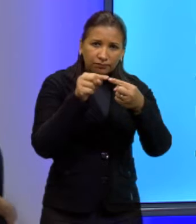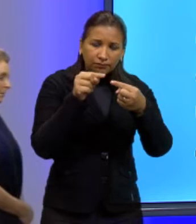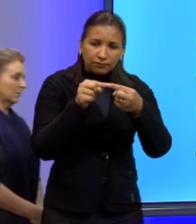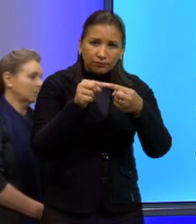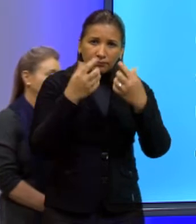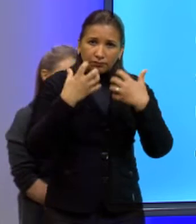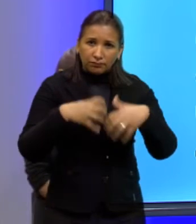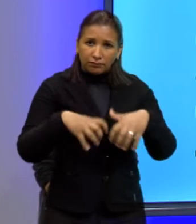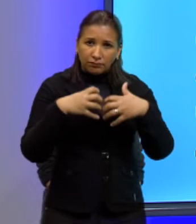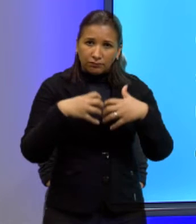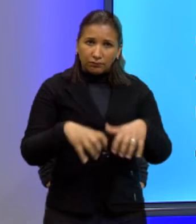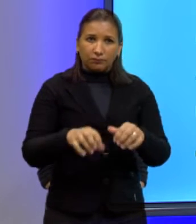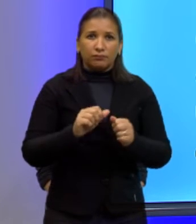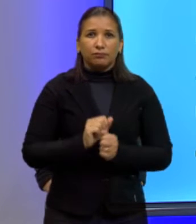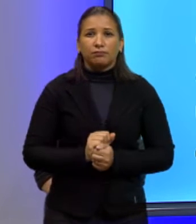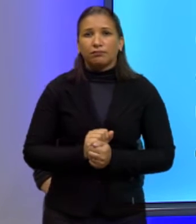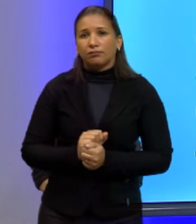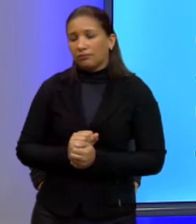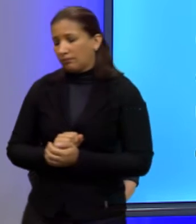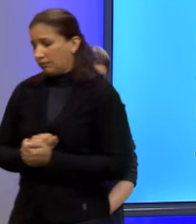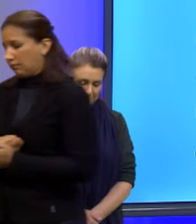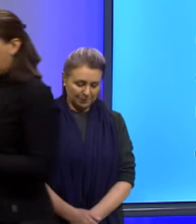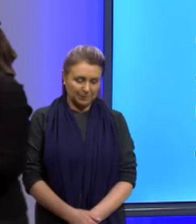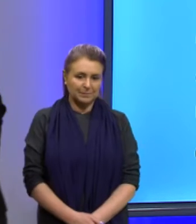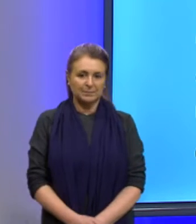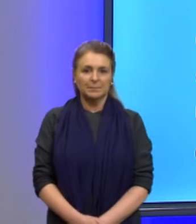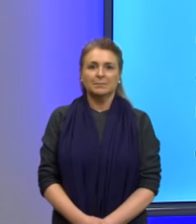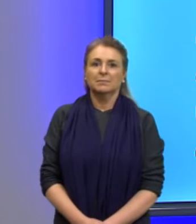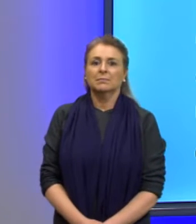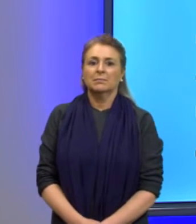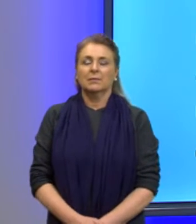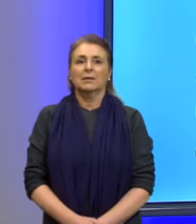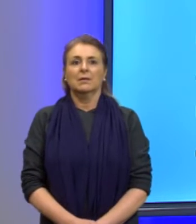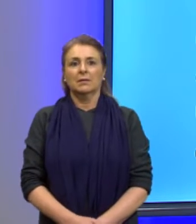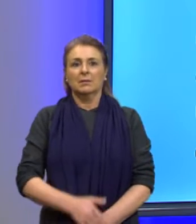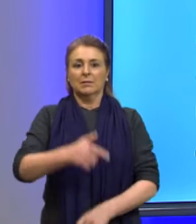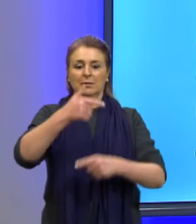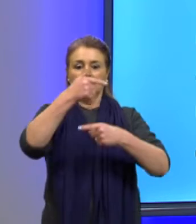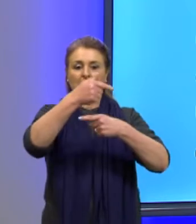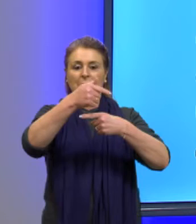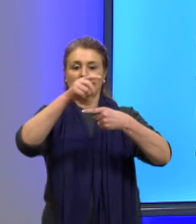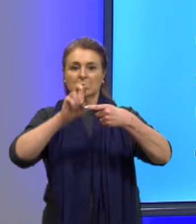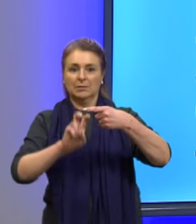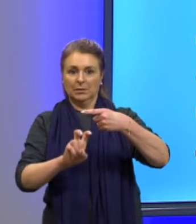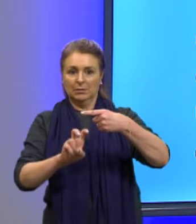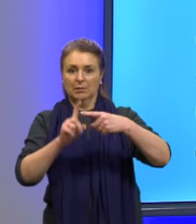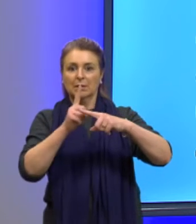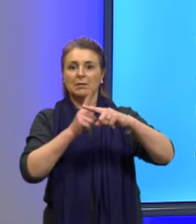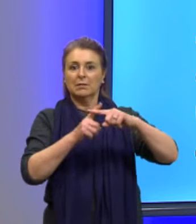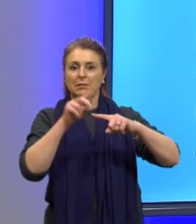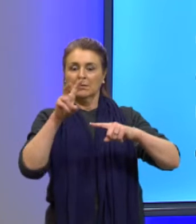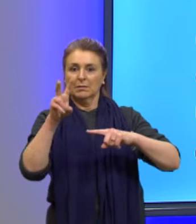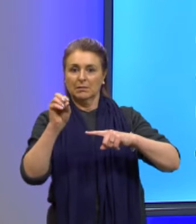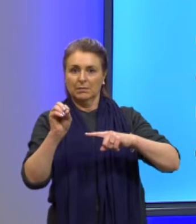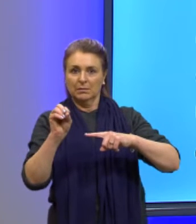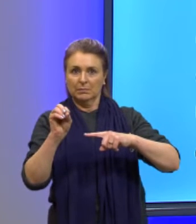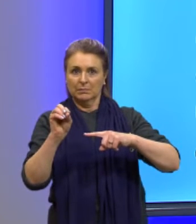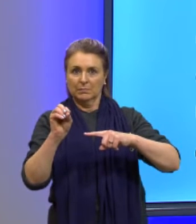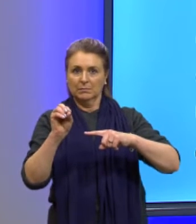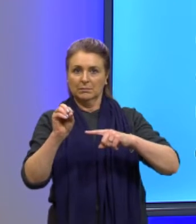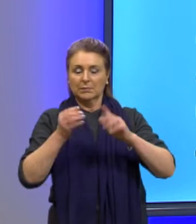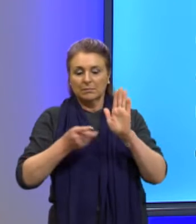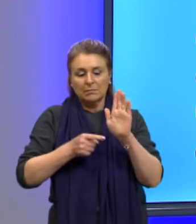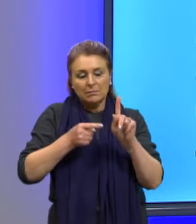dada foi que ele tem que ter 7 quintos do tempo mais 20 toda vez que essa temperatura